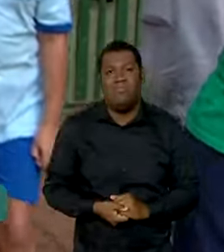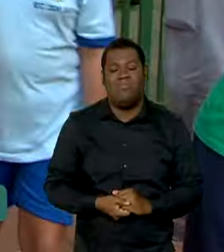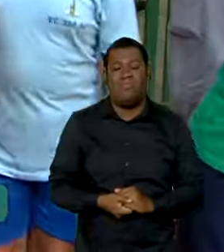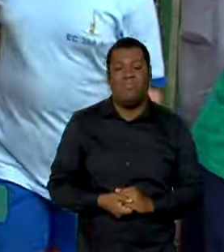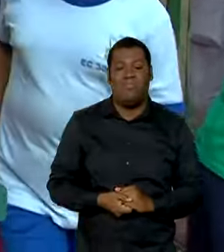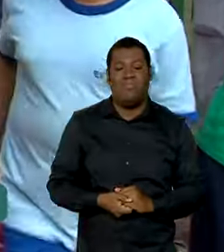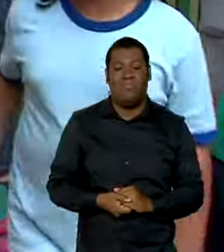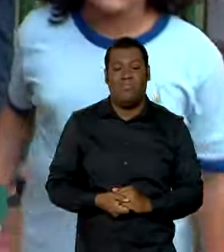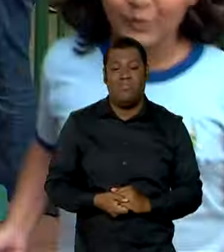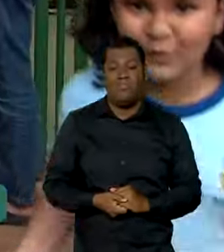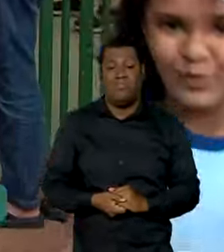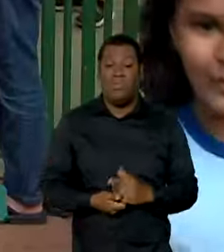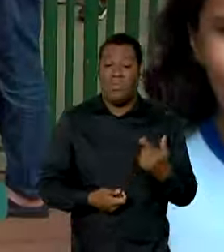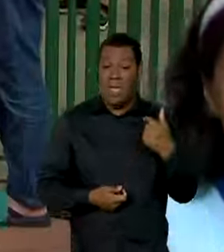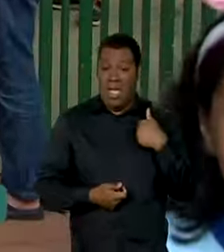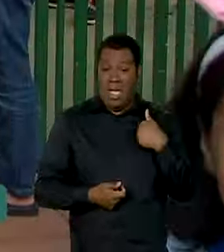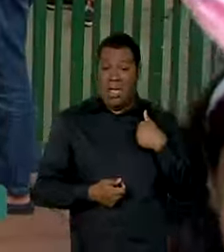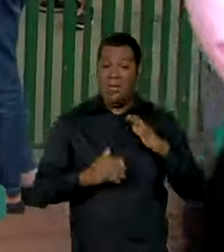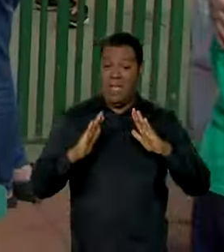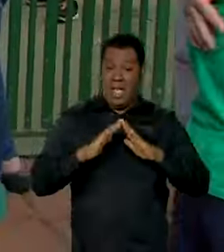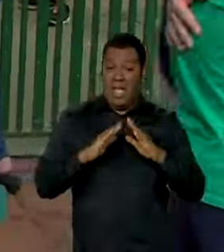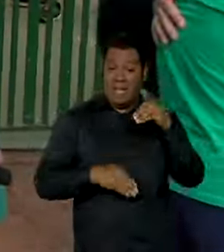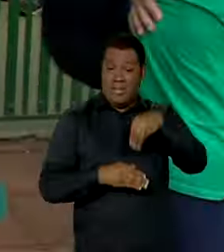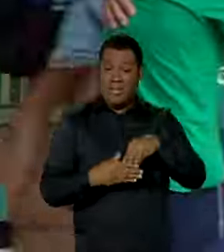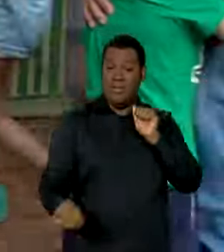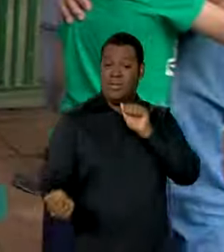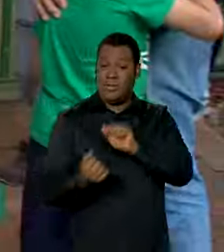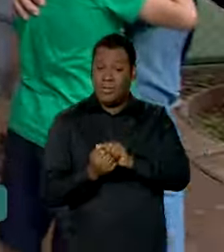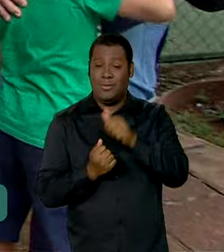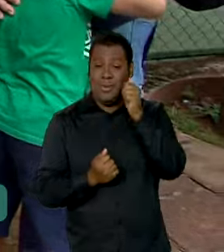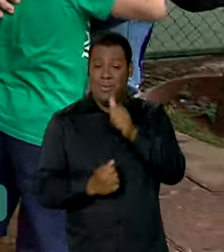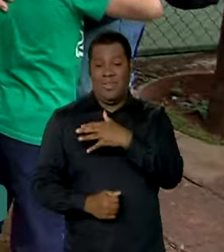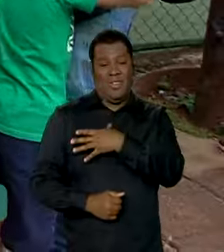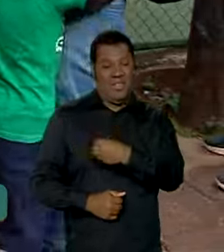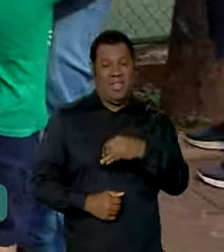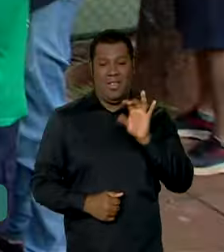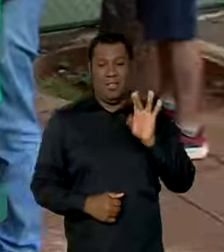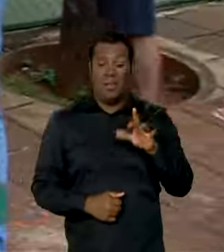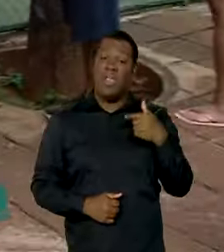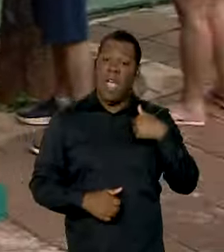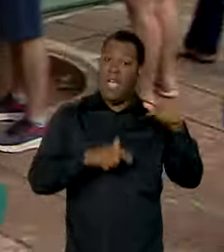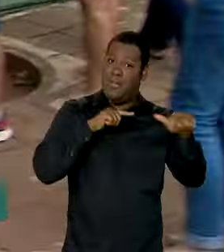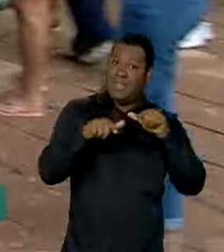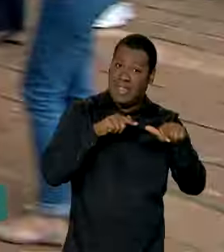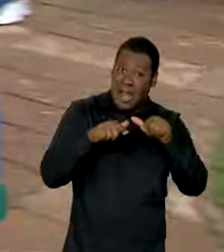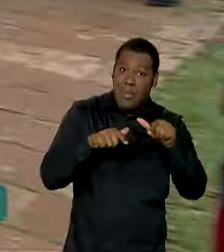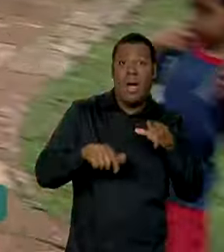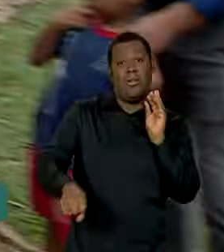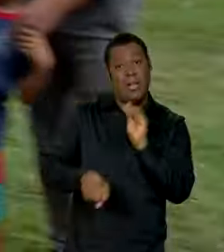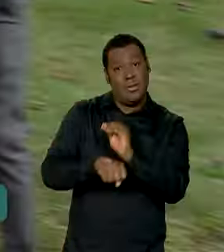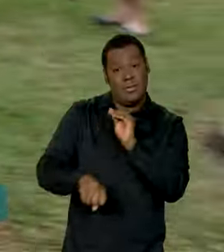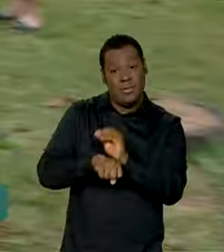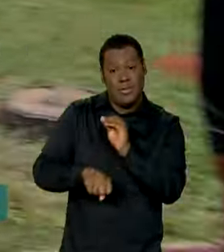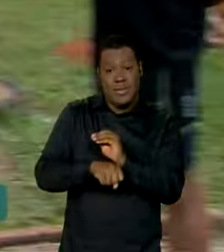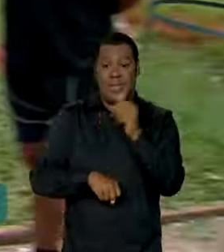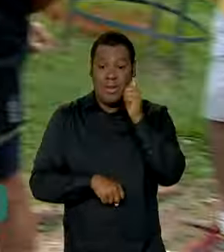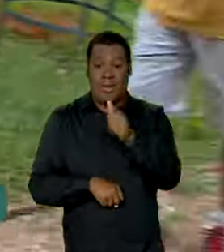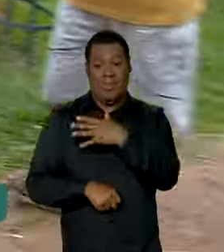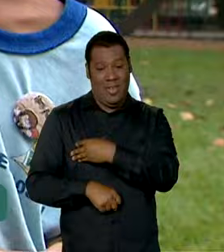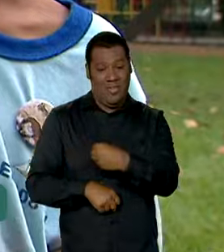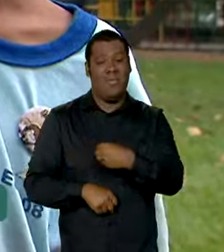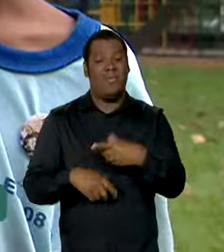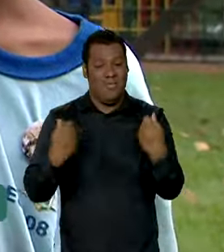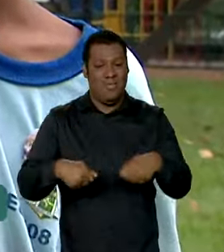Só sou eu e ela, então a gente tem que se virar nos 30. Então, eu preciso trabalhar para poder sustentar ela. Para a nossa rotina é